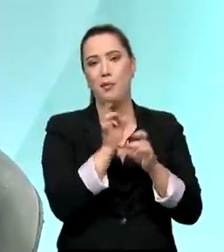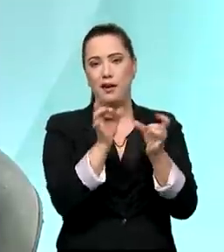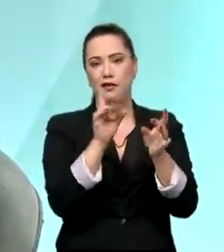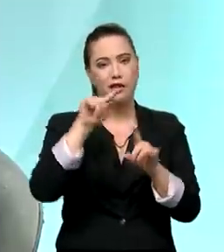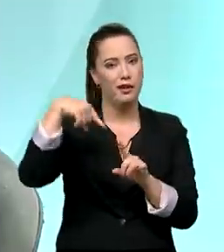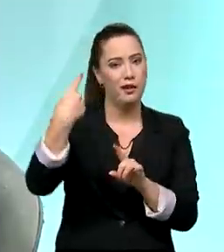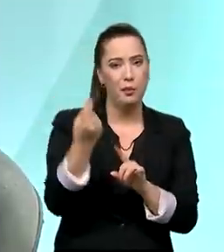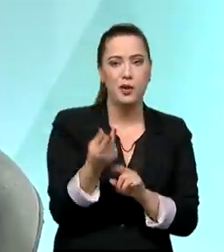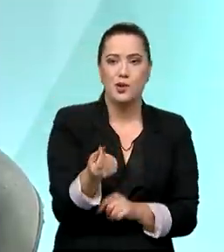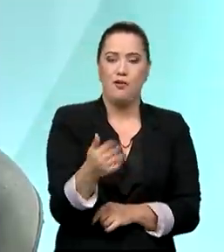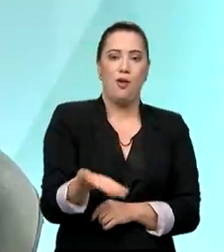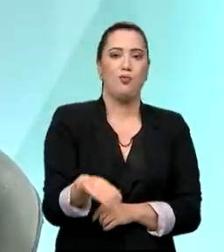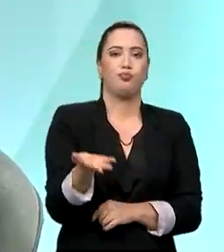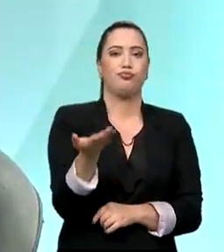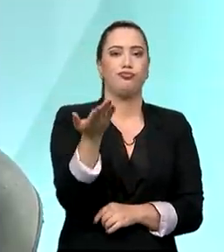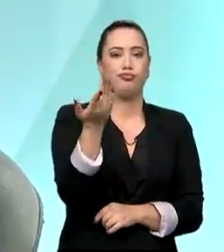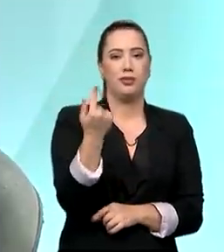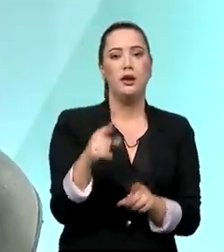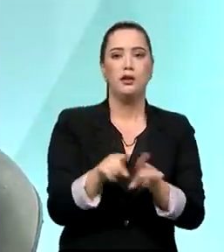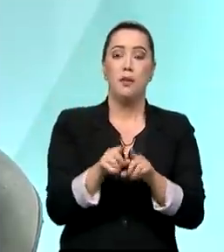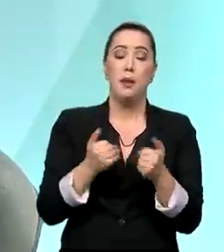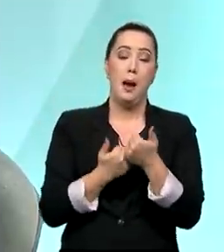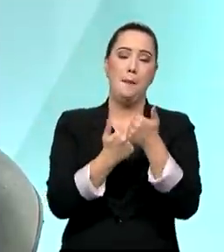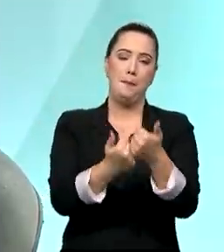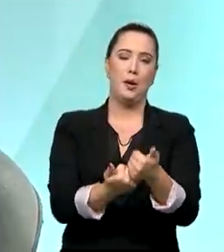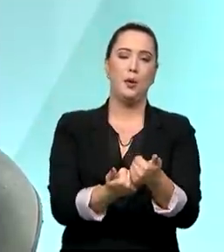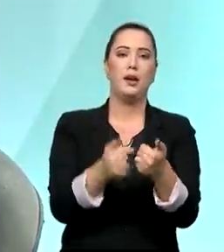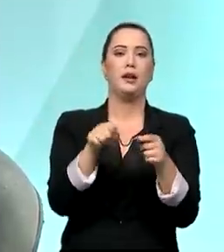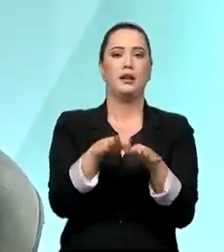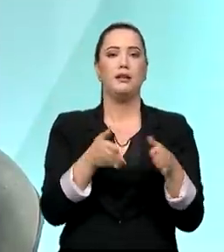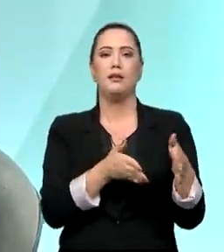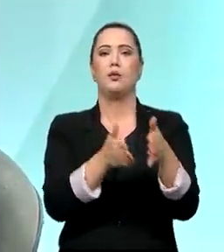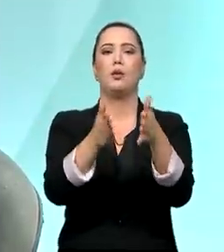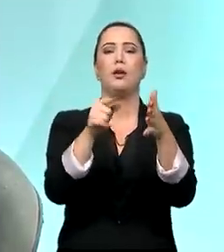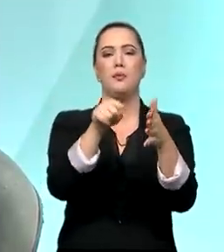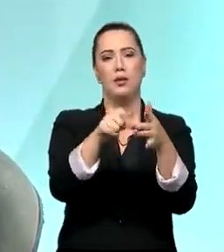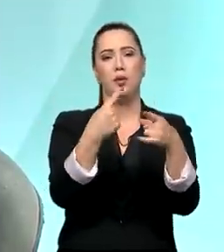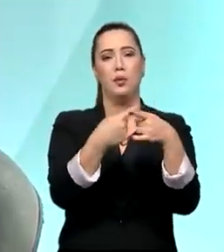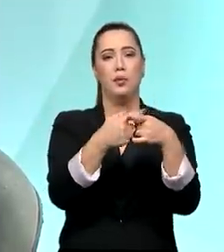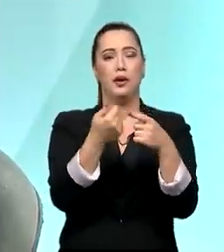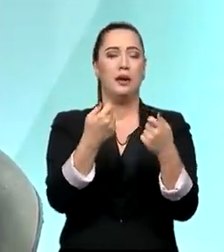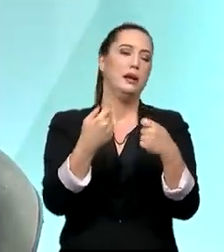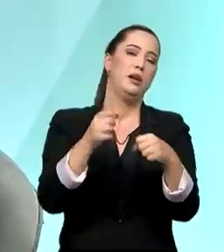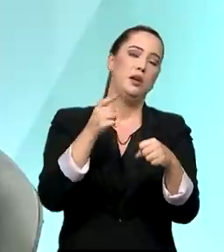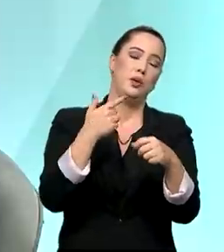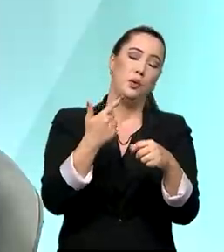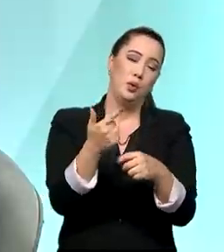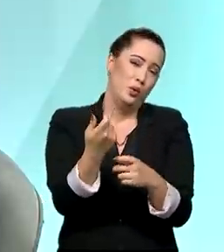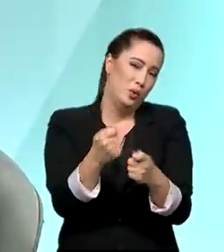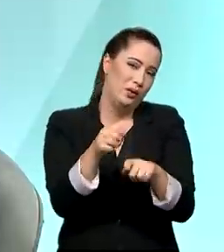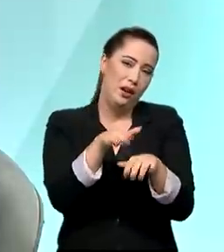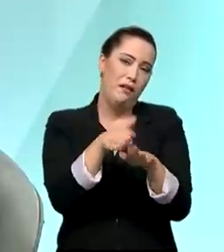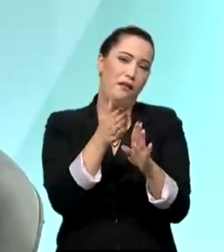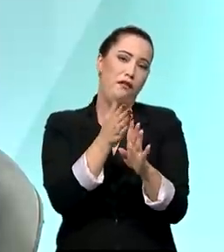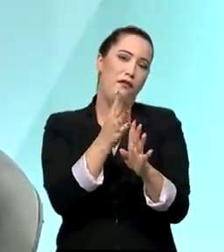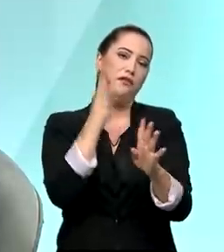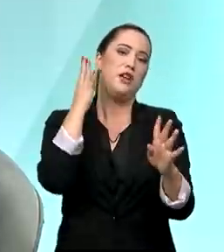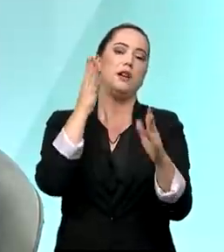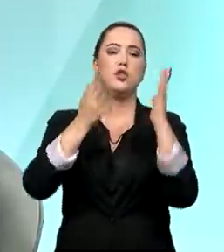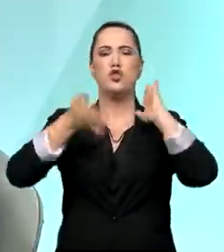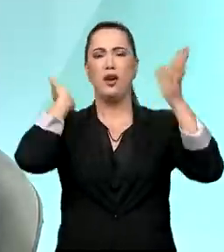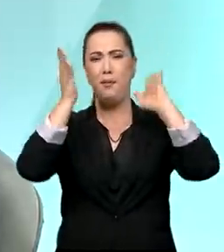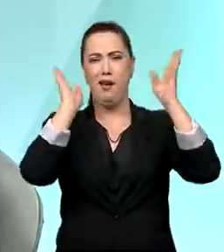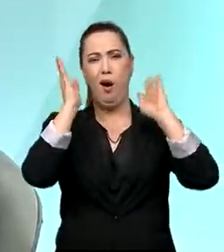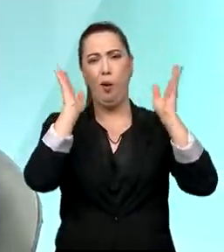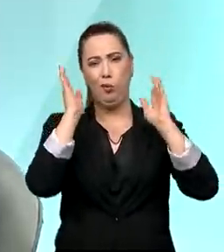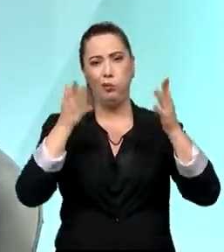concentração de caminhões na hora específica da colheita. Na parte de irrigação, é fundamental, porque